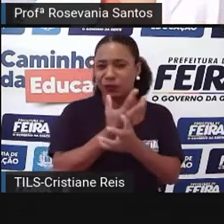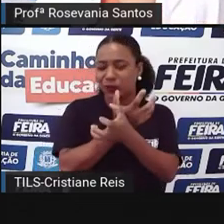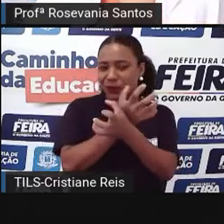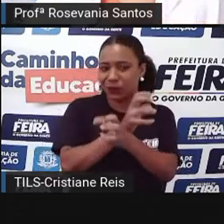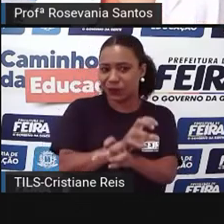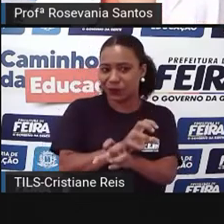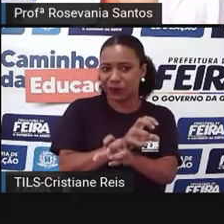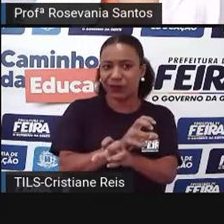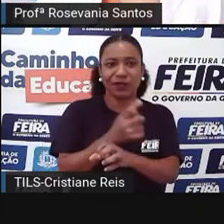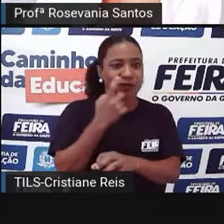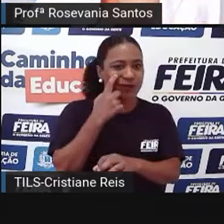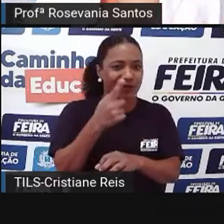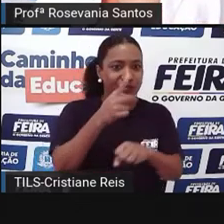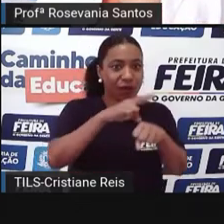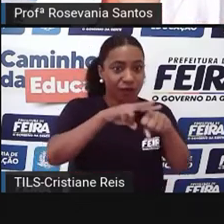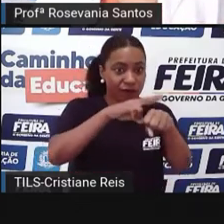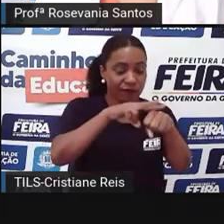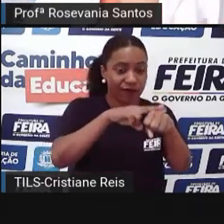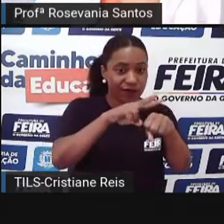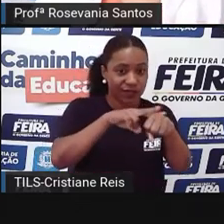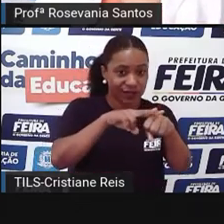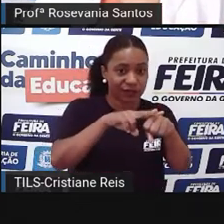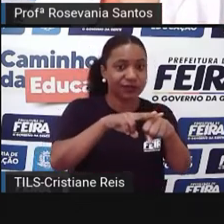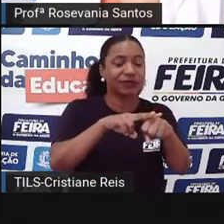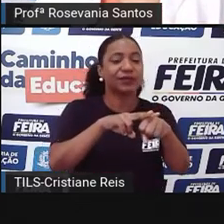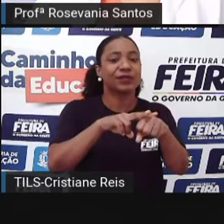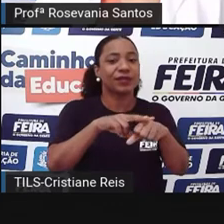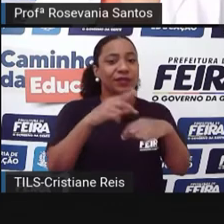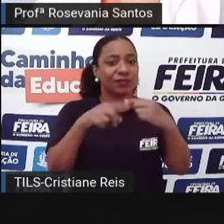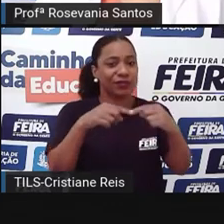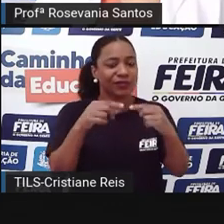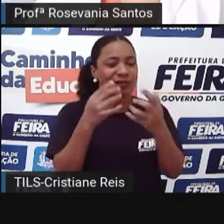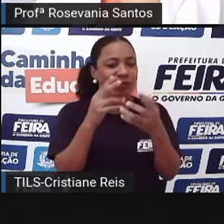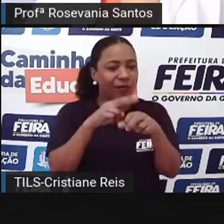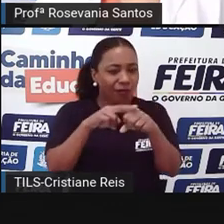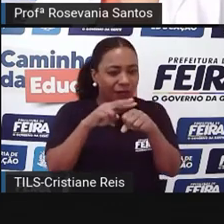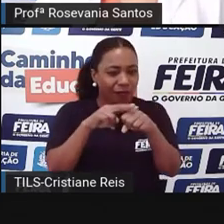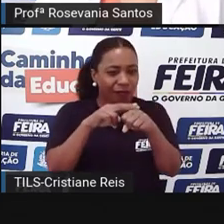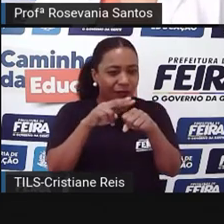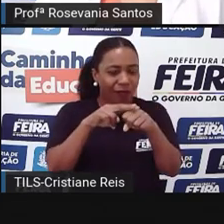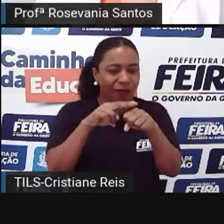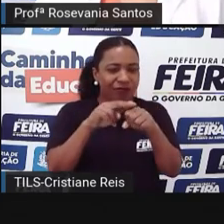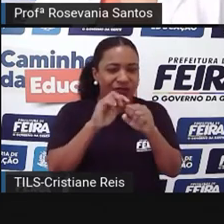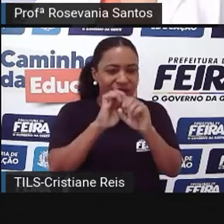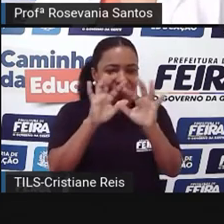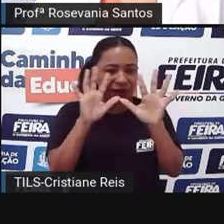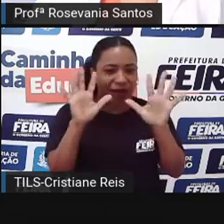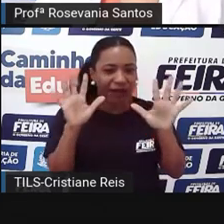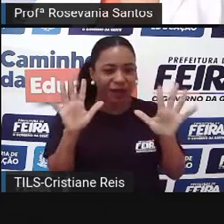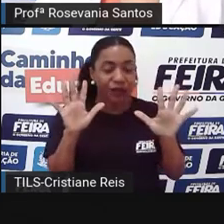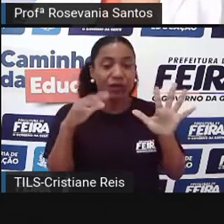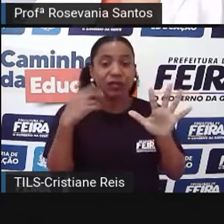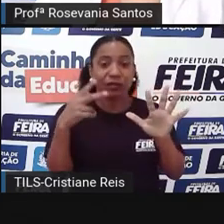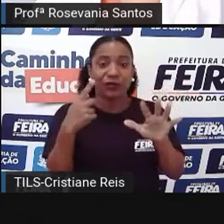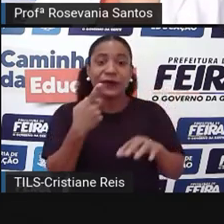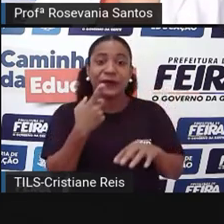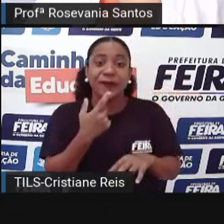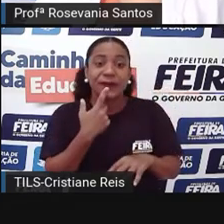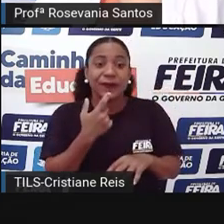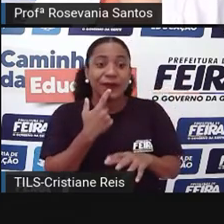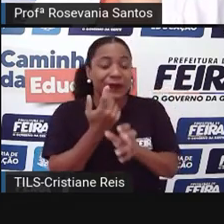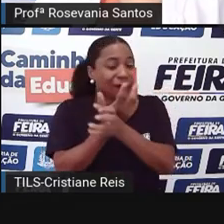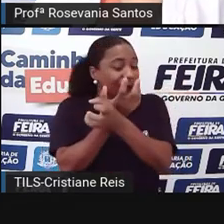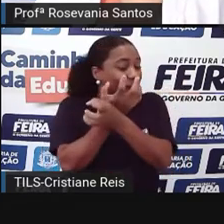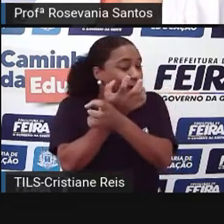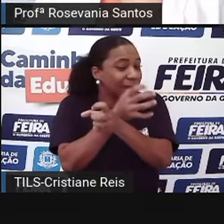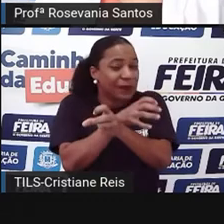aqui é verdinho, não está seco, o seco, quando já começa a clarear, e o muito seco no vermelho, só para a gente entender,